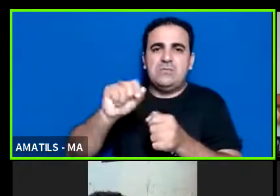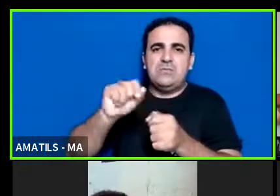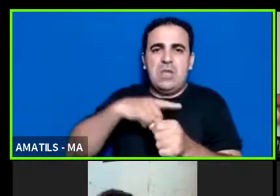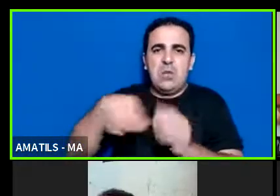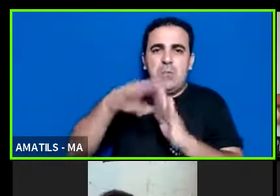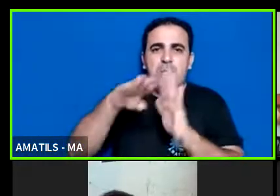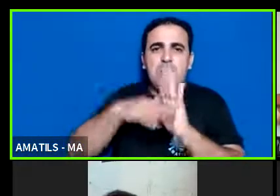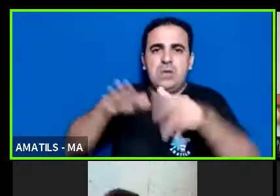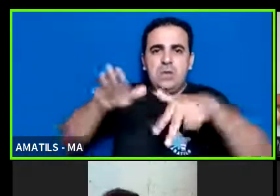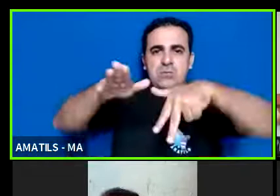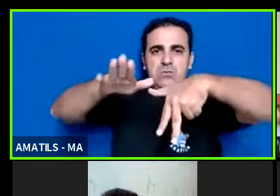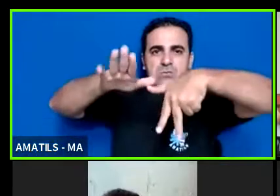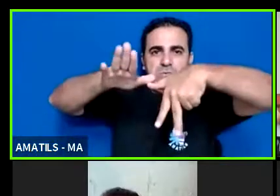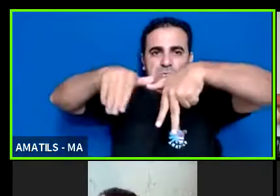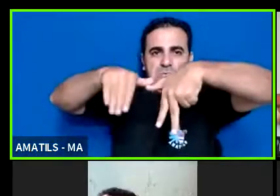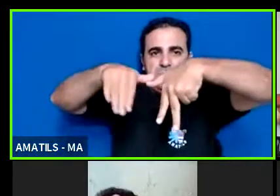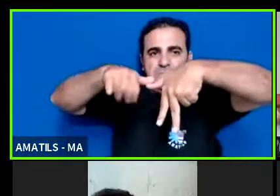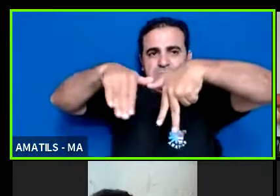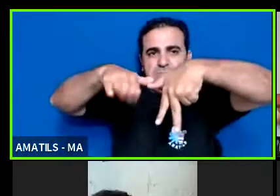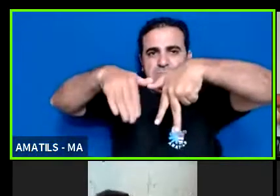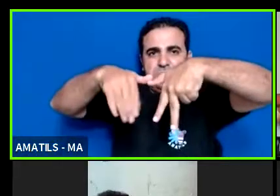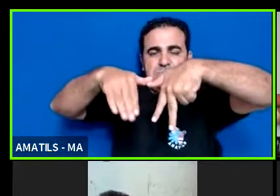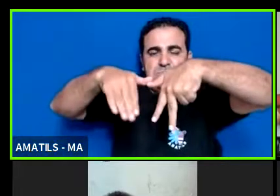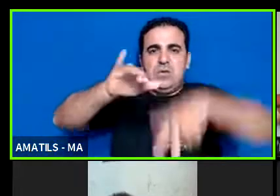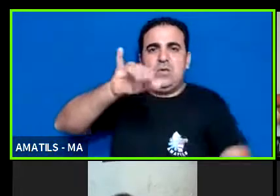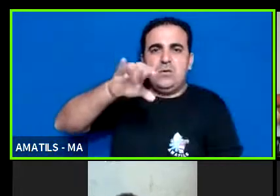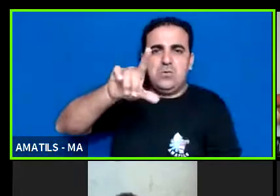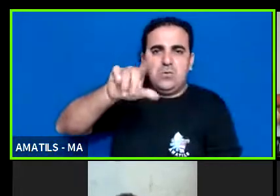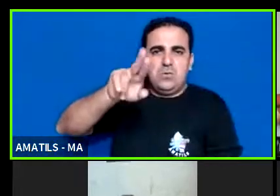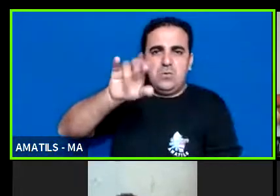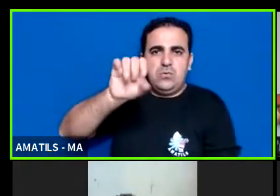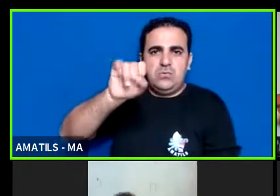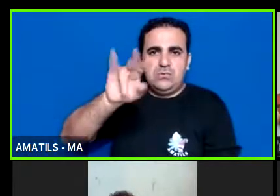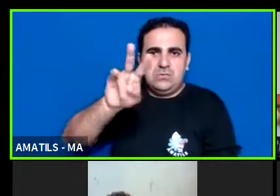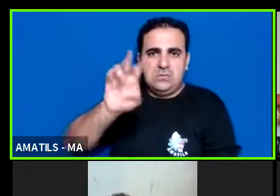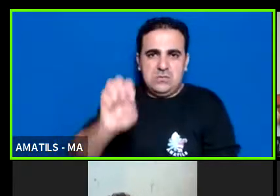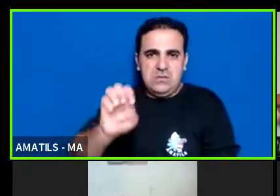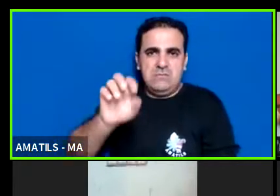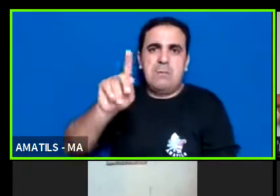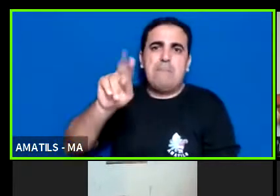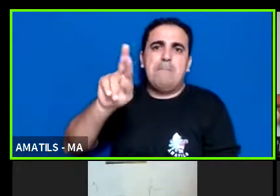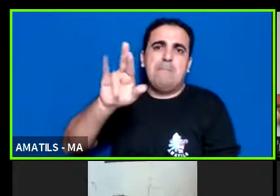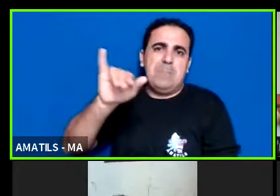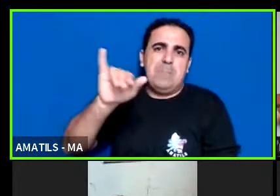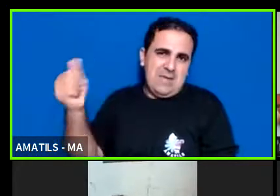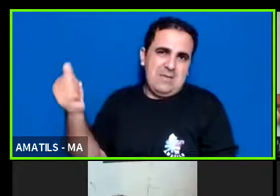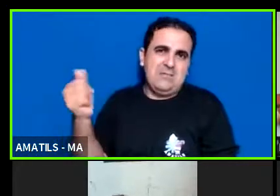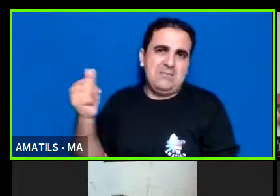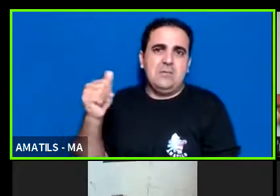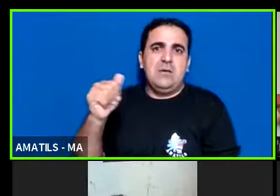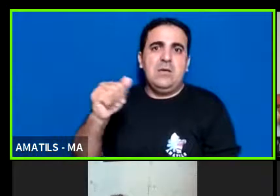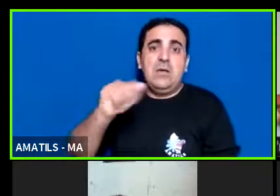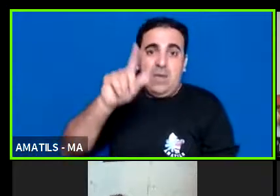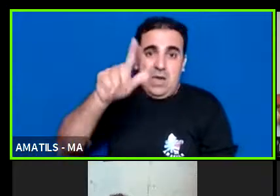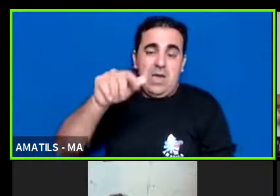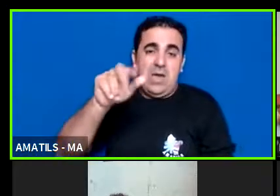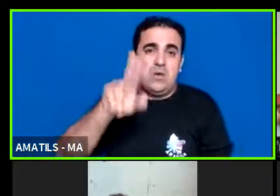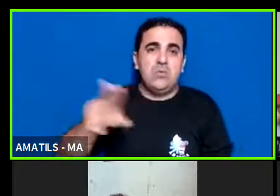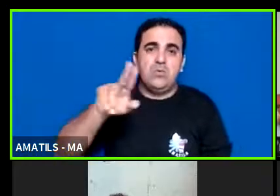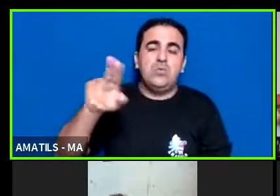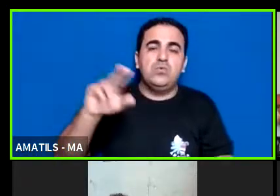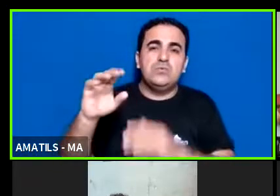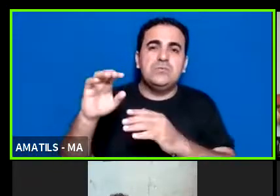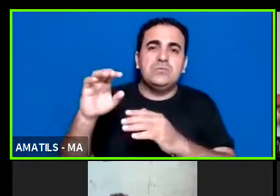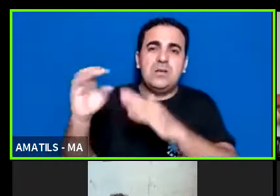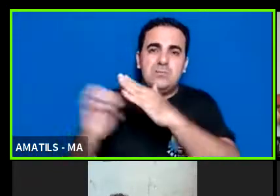que a gente não faz através de uma entidade em si através de uma empresa né e a gente já está na segunda edição